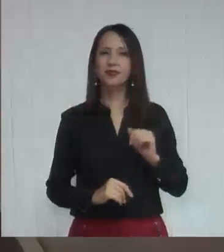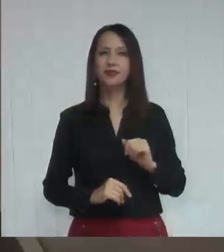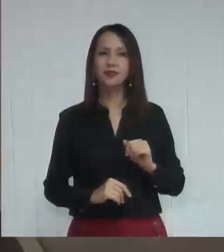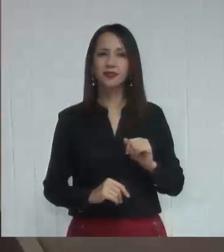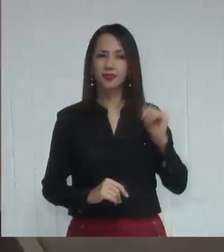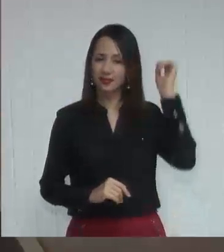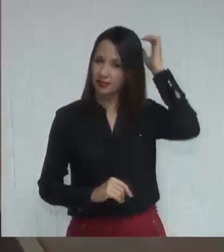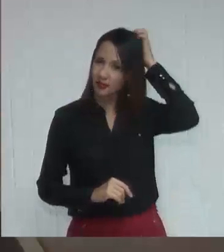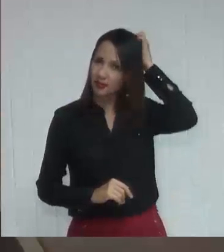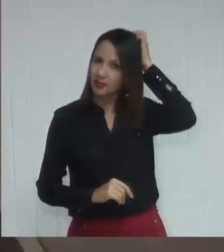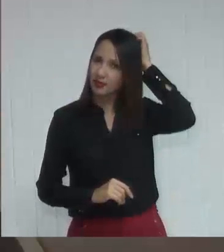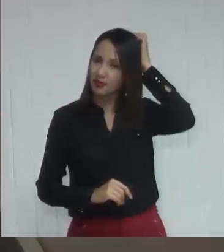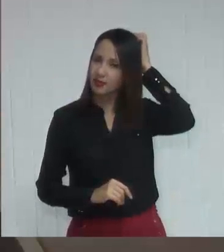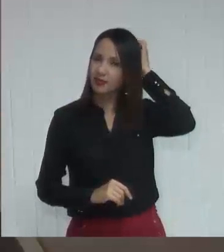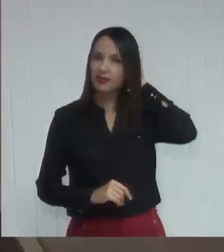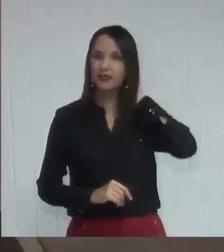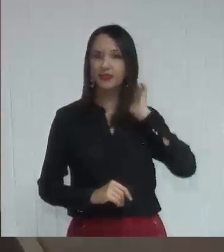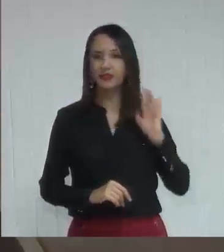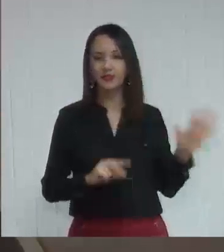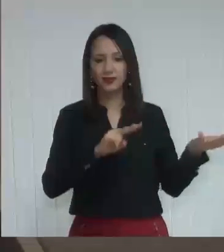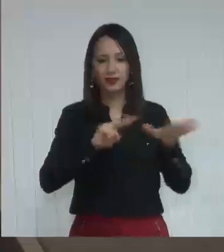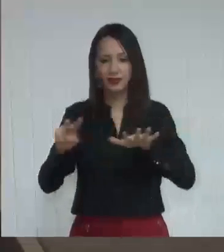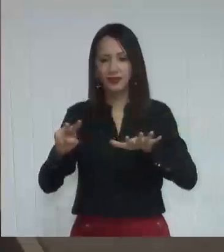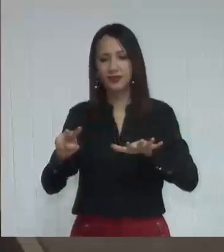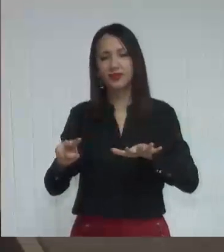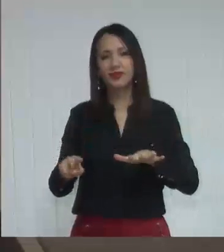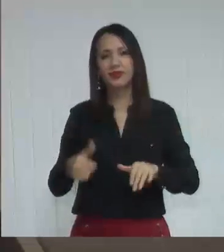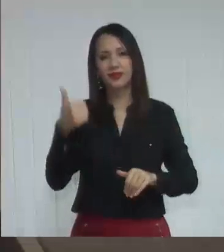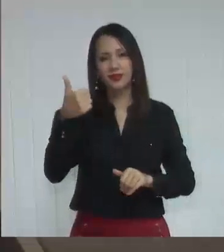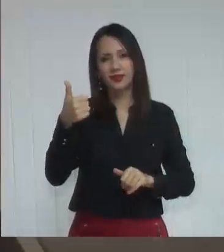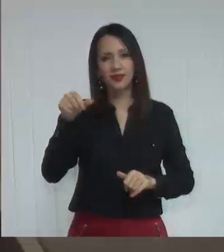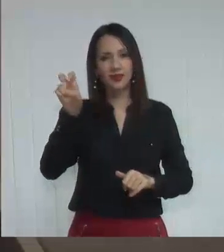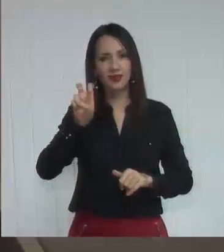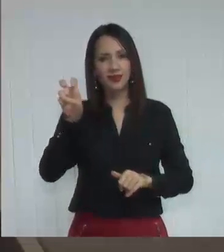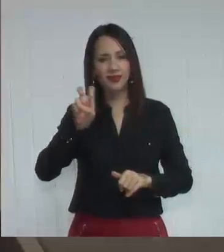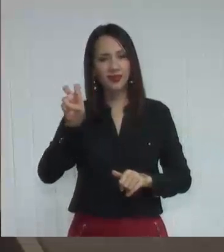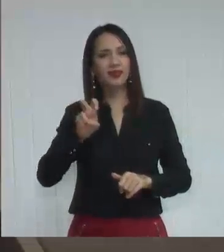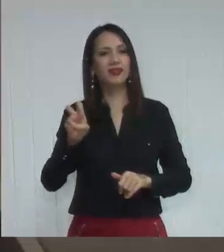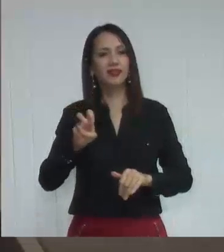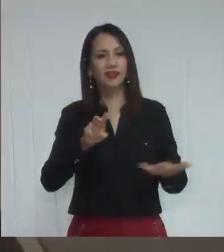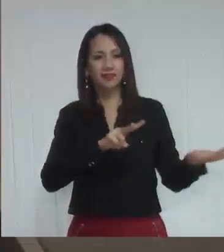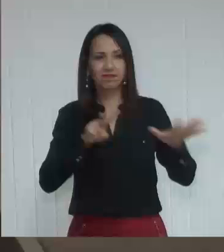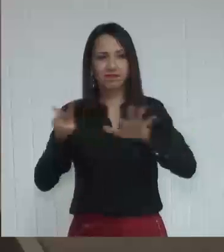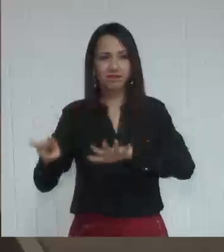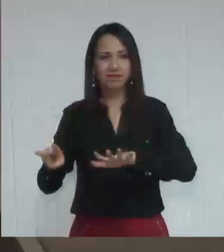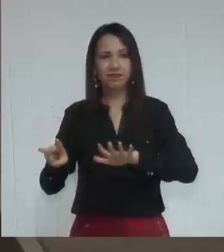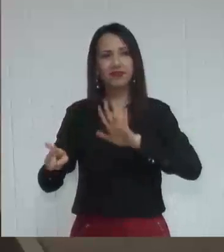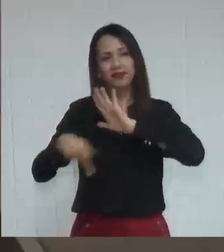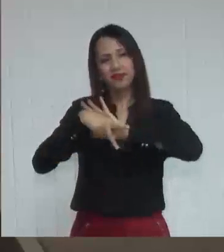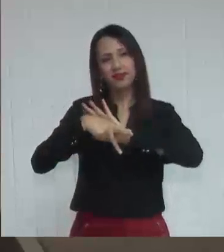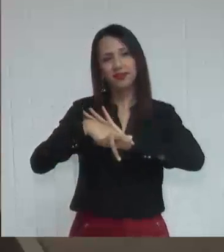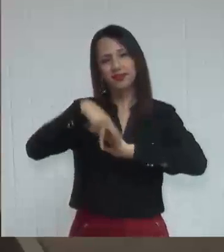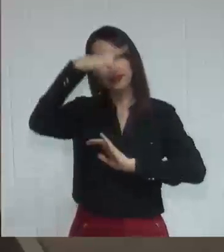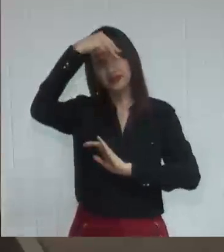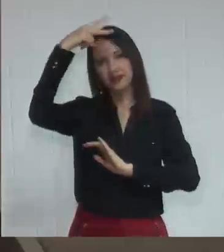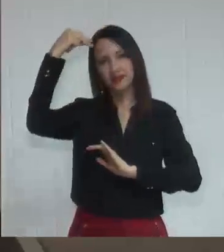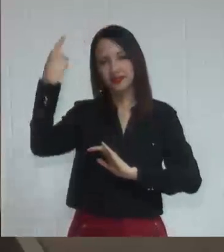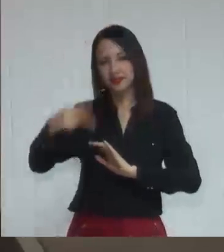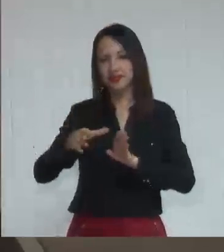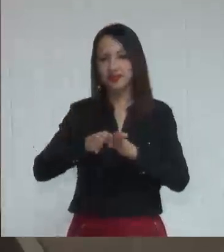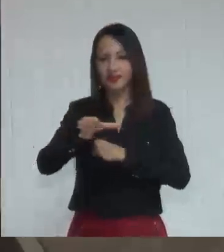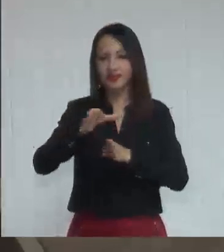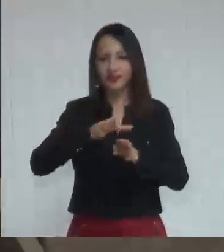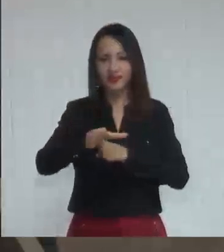Então, próxima semana, 15ª semana, Municipal dos Direitos da Pessoa com Deficiência. E traremos,